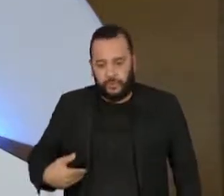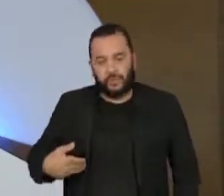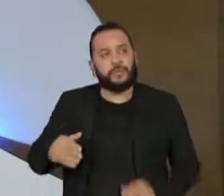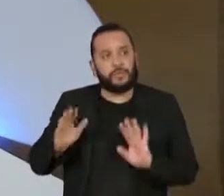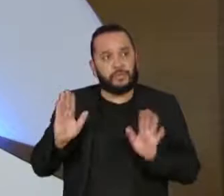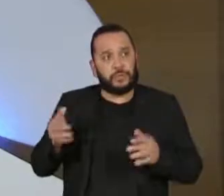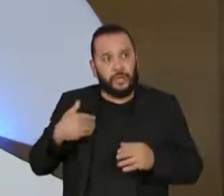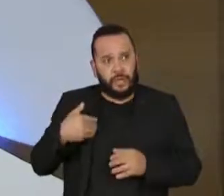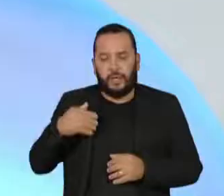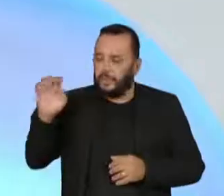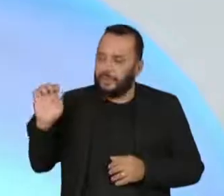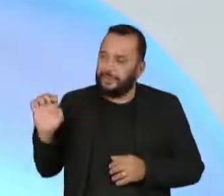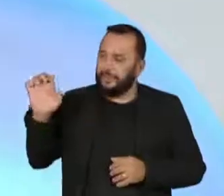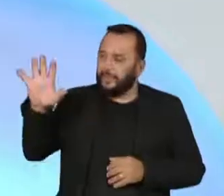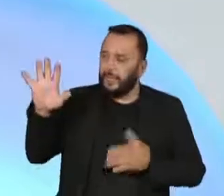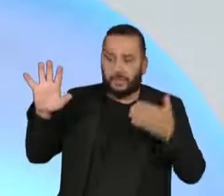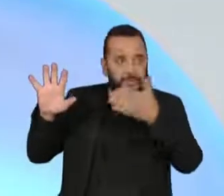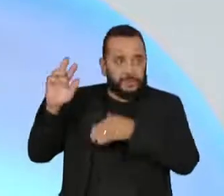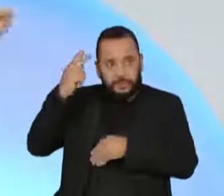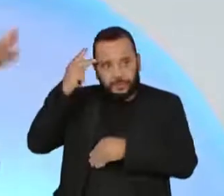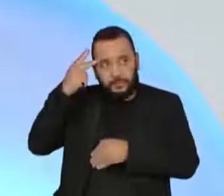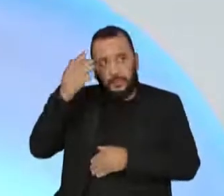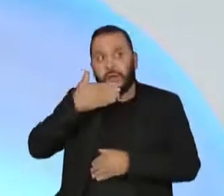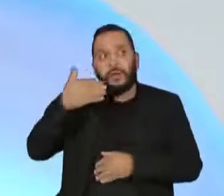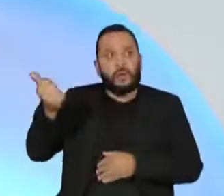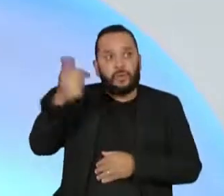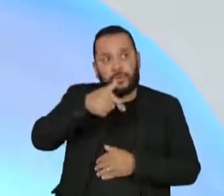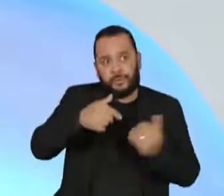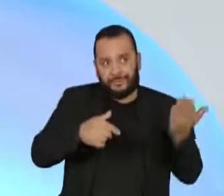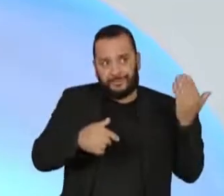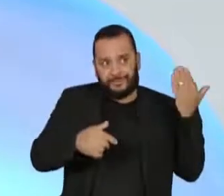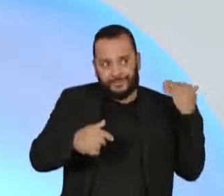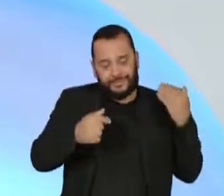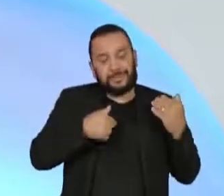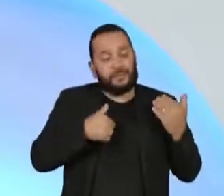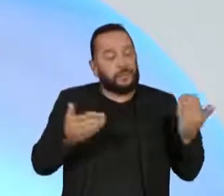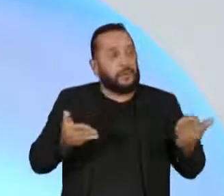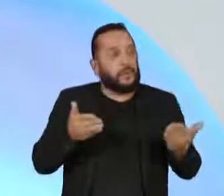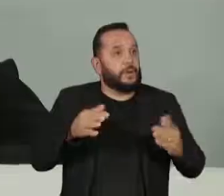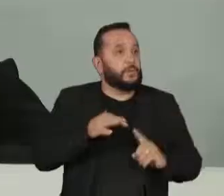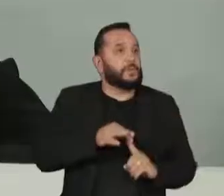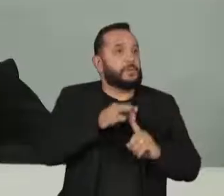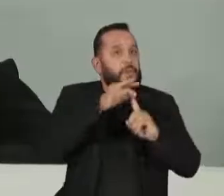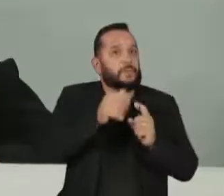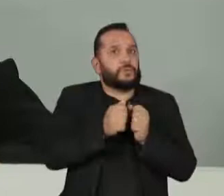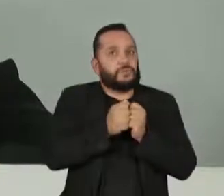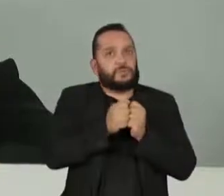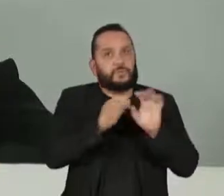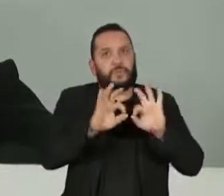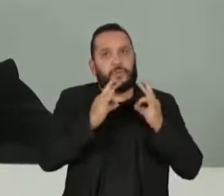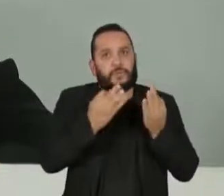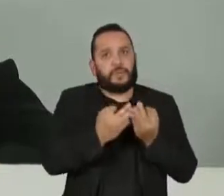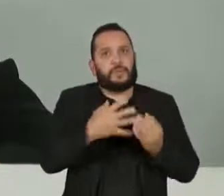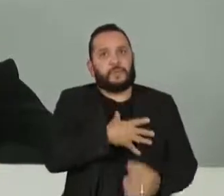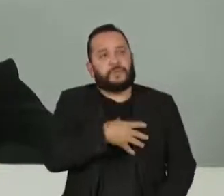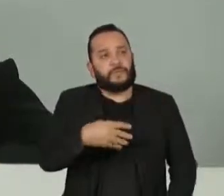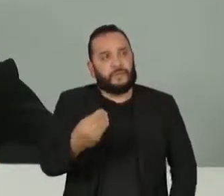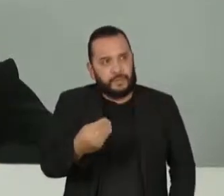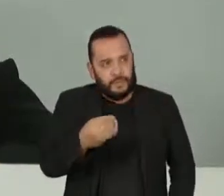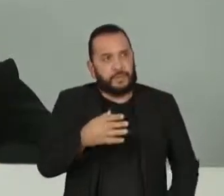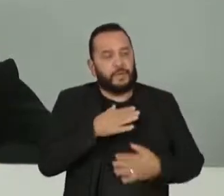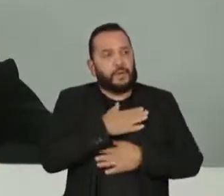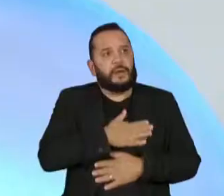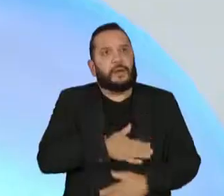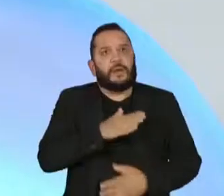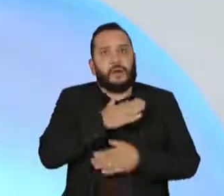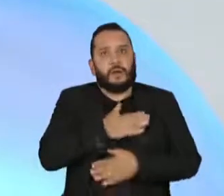com avanços importantes em todas as áreas. E a minha prioridade agora é me dedicar à família, estar mais próximo dos meus filhos e, com calma,